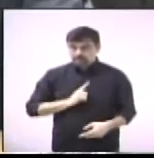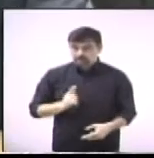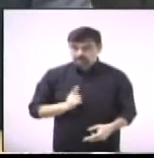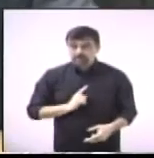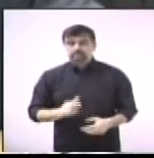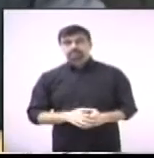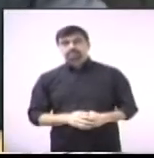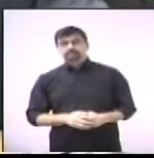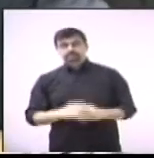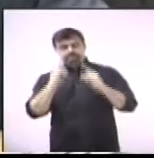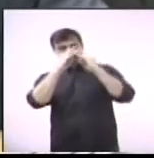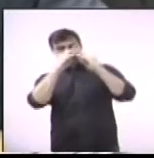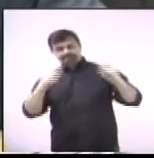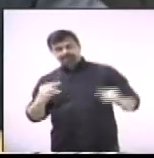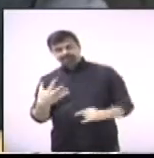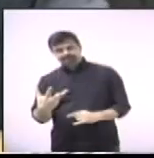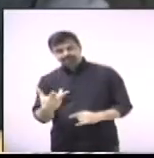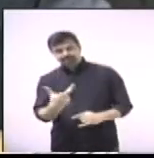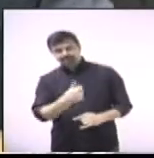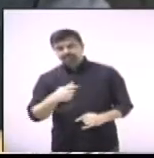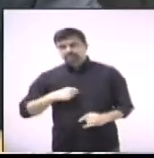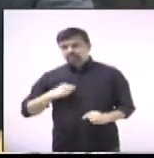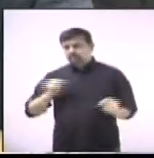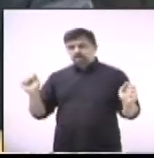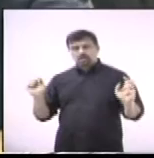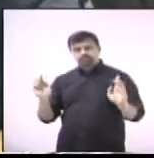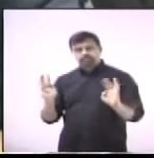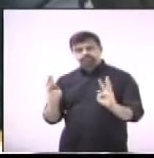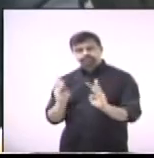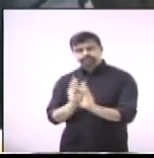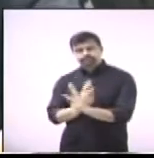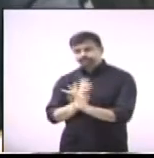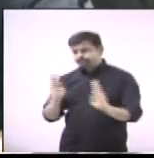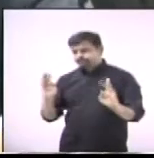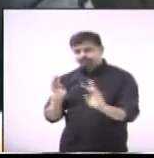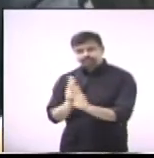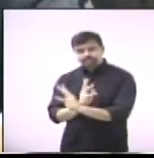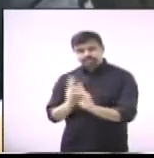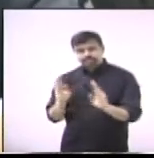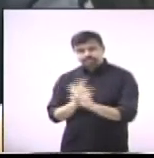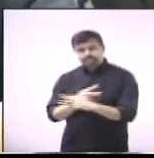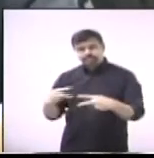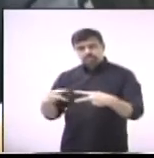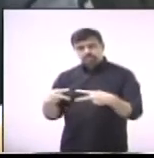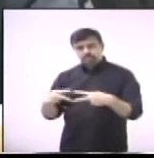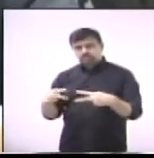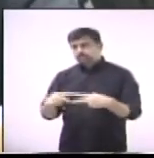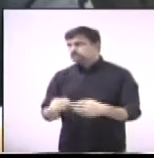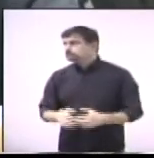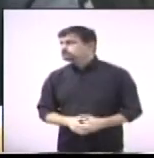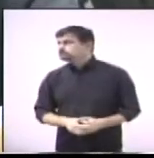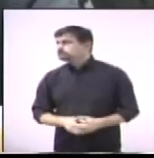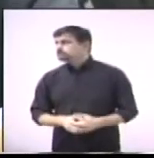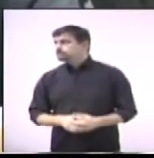mais completa, e nós encontramos lá bastante gente da população realmente paulinense antiga.